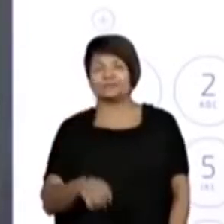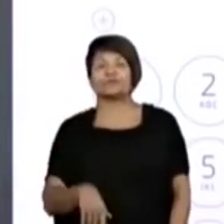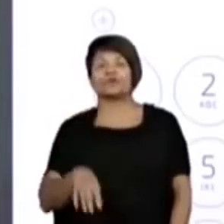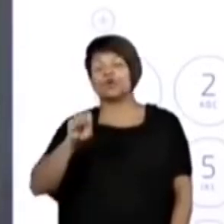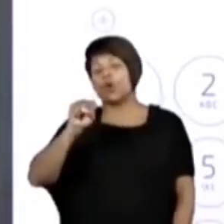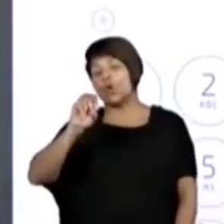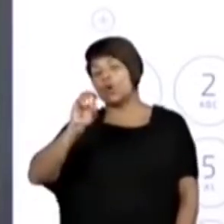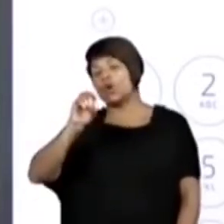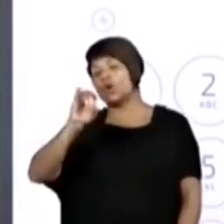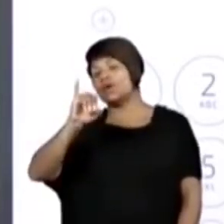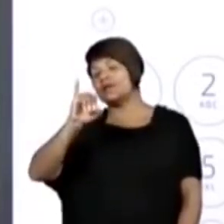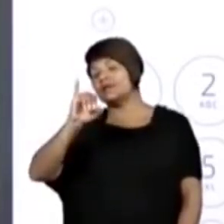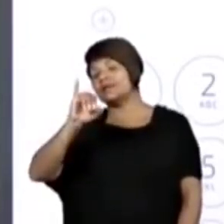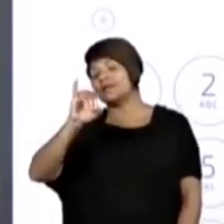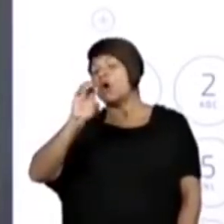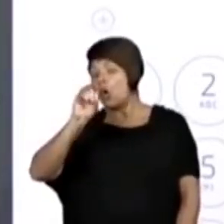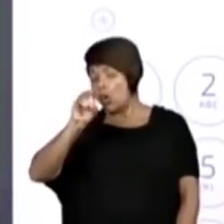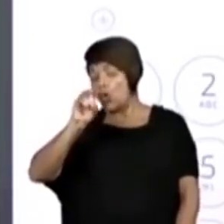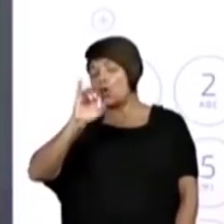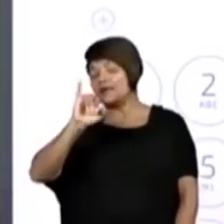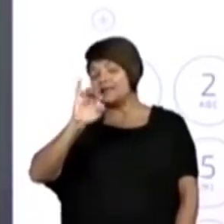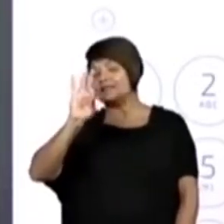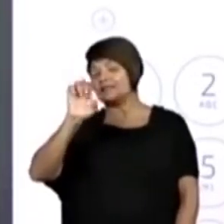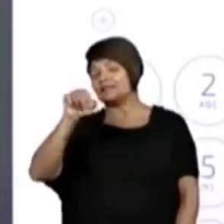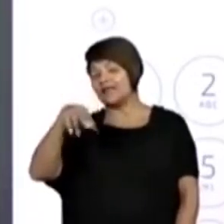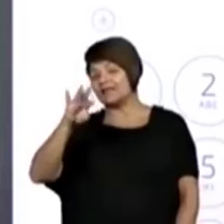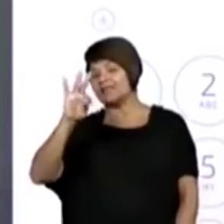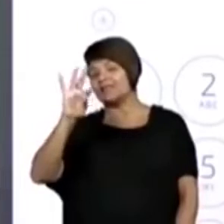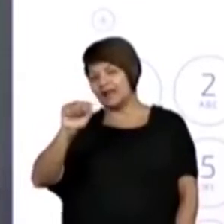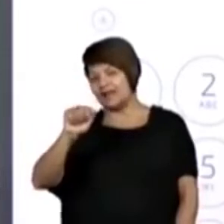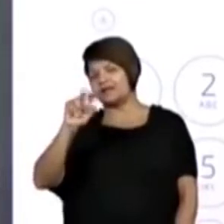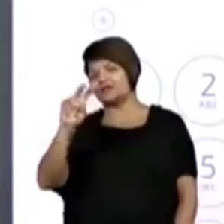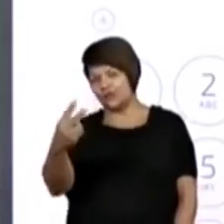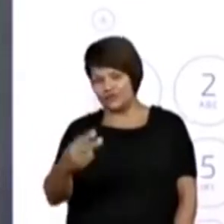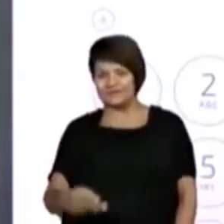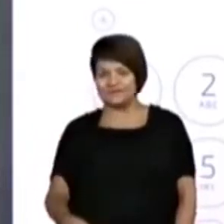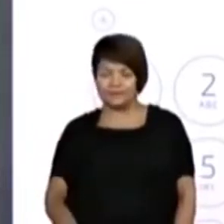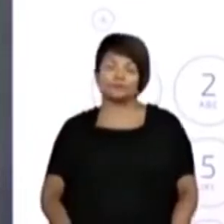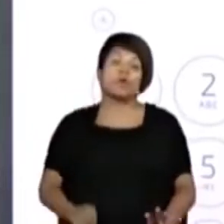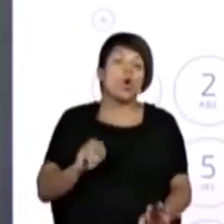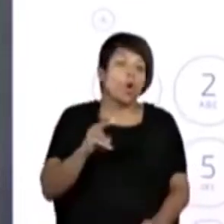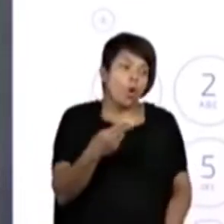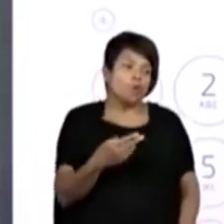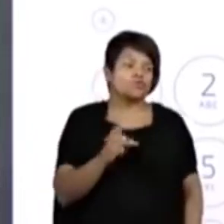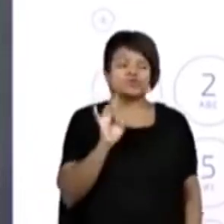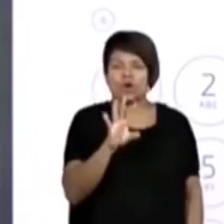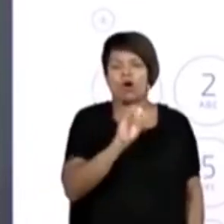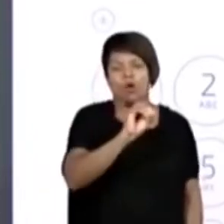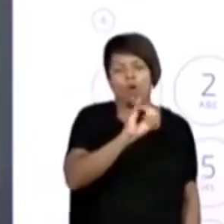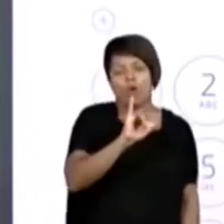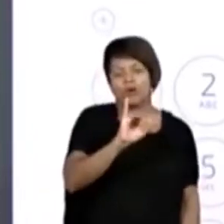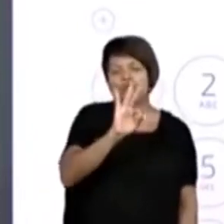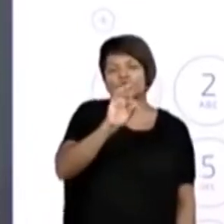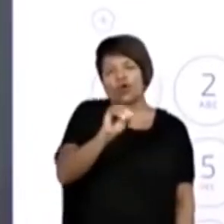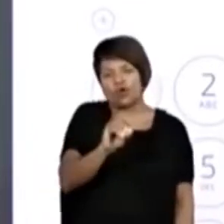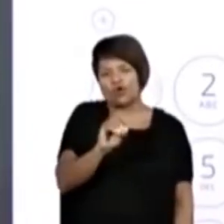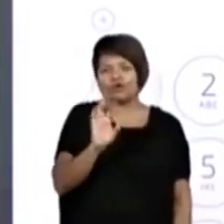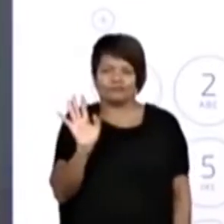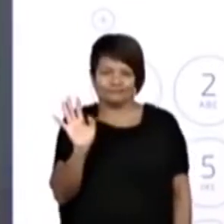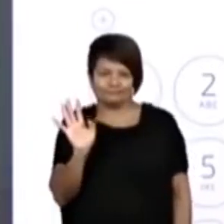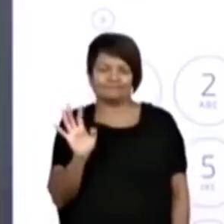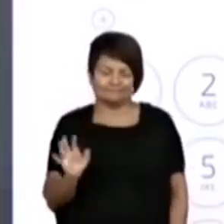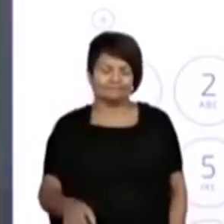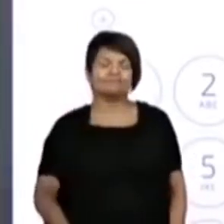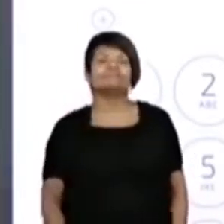82, 0, 8, 83. Dá para ler de dois em dois. E dá para ler de um em um também,